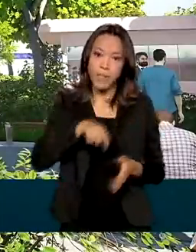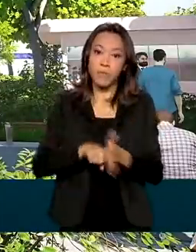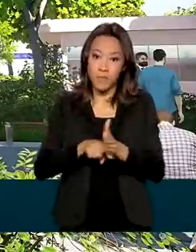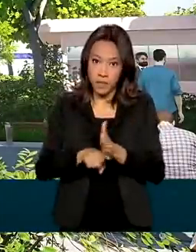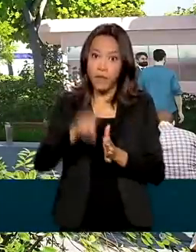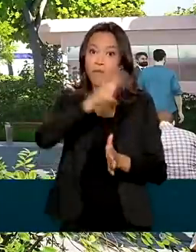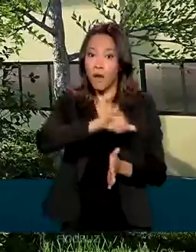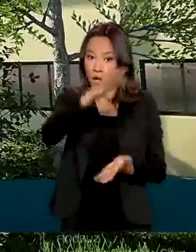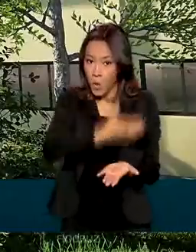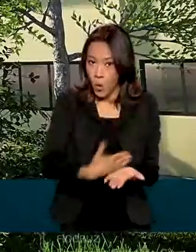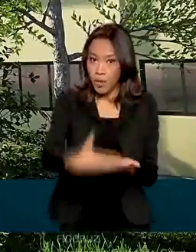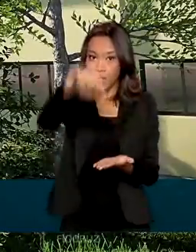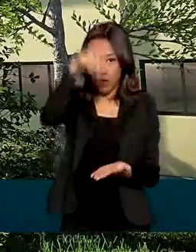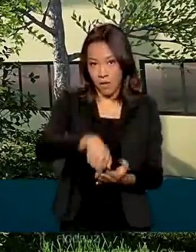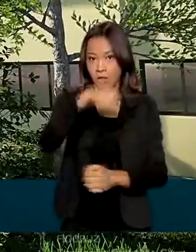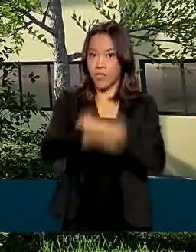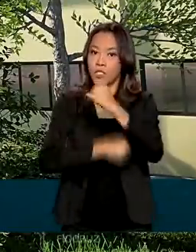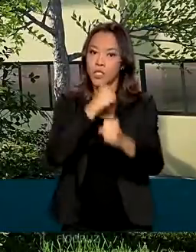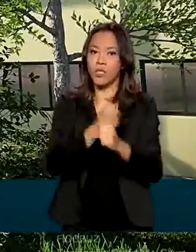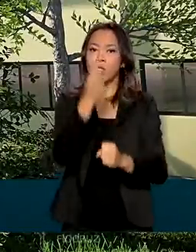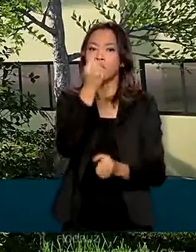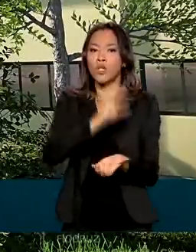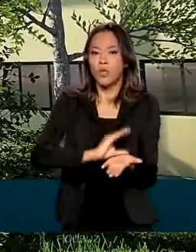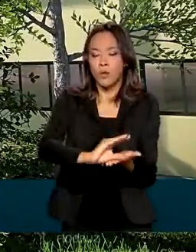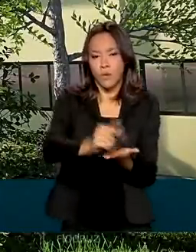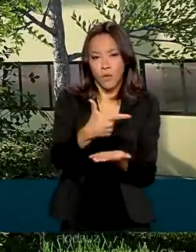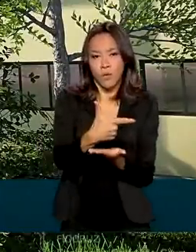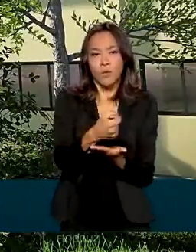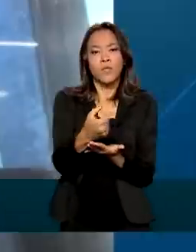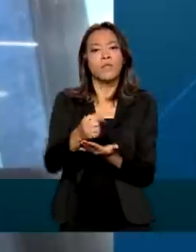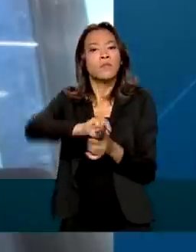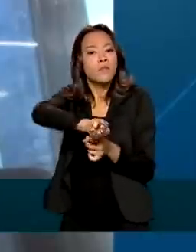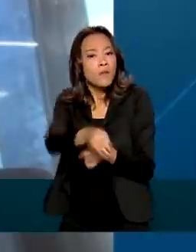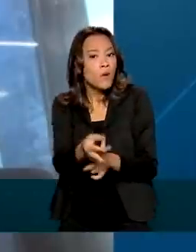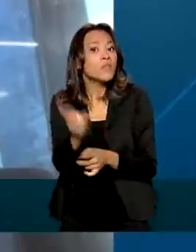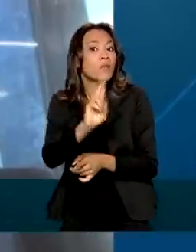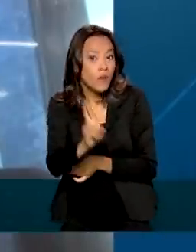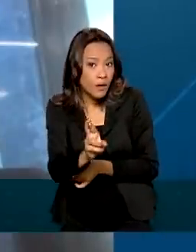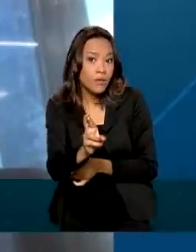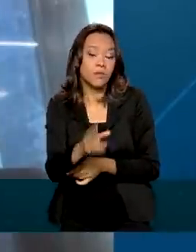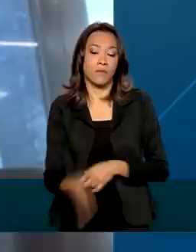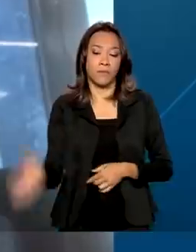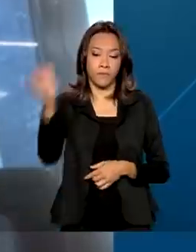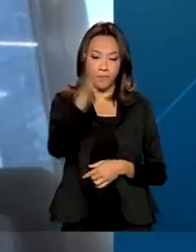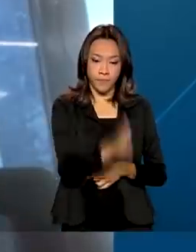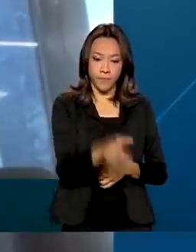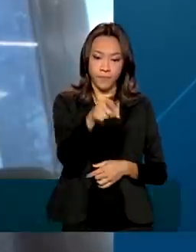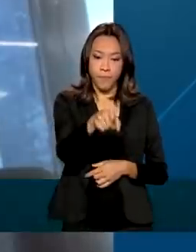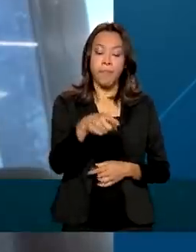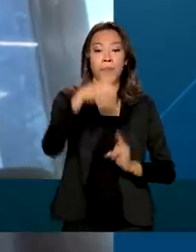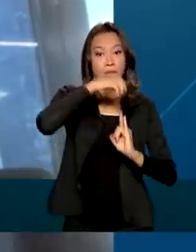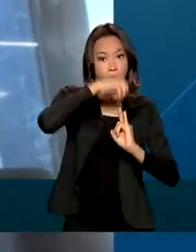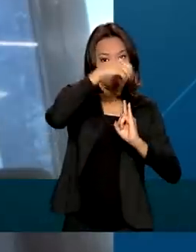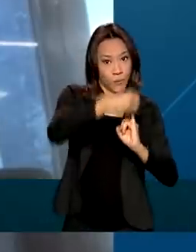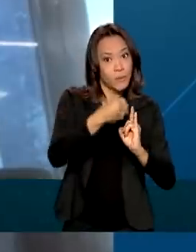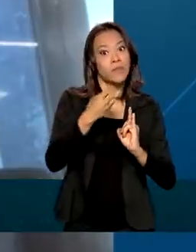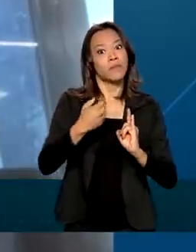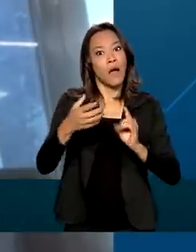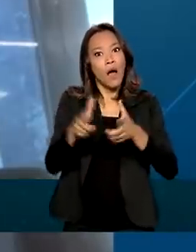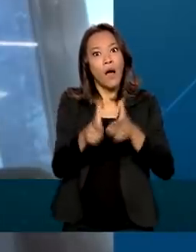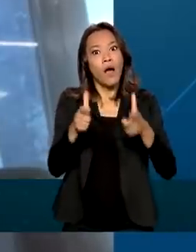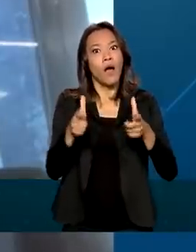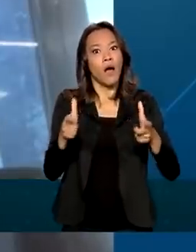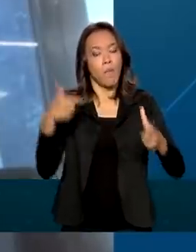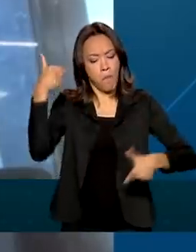este ano e terá investimento de 200 milhões de reais. A Fiocruz está ampliando as suas atividades nesse